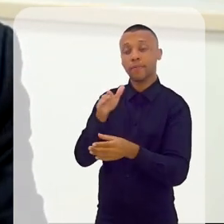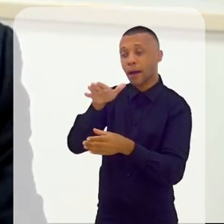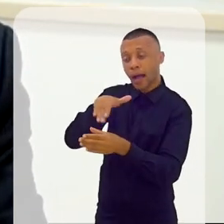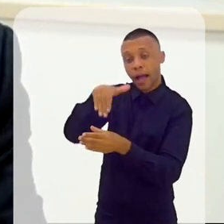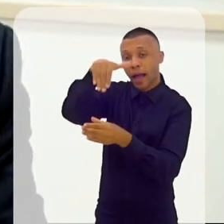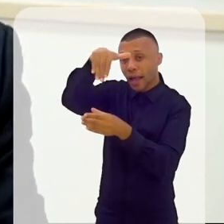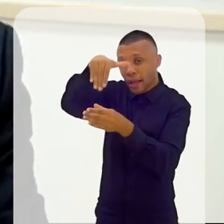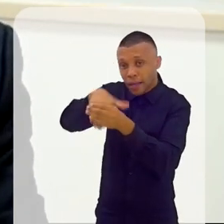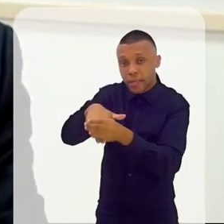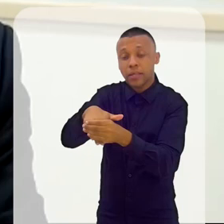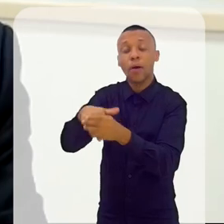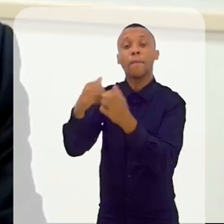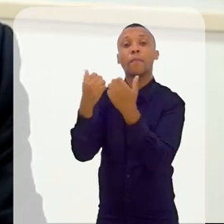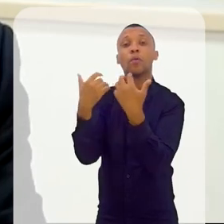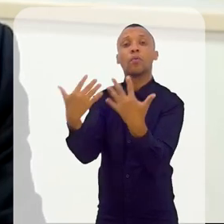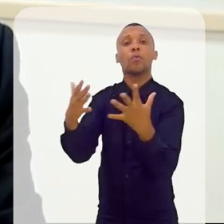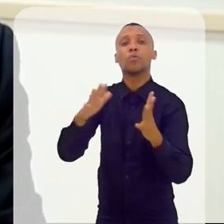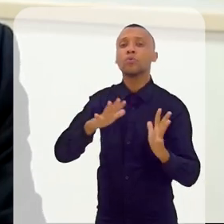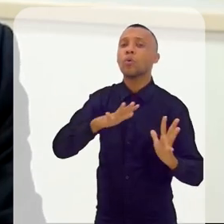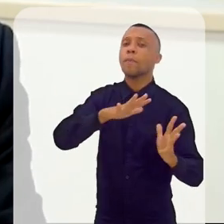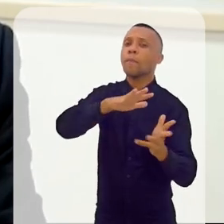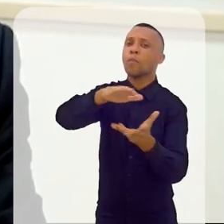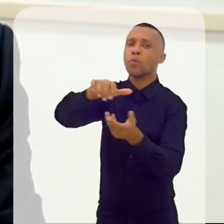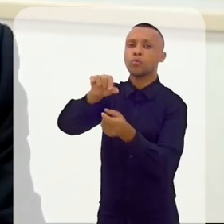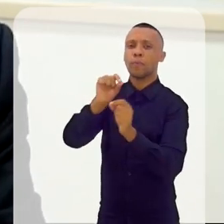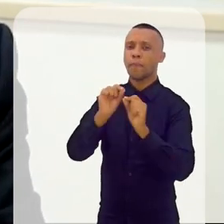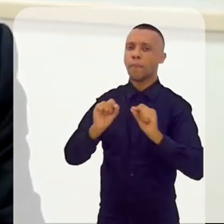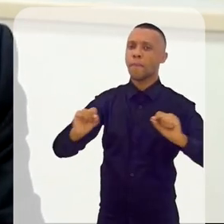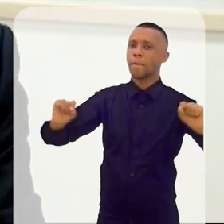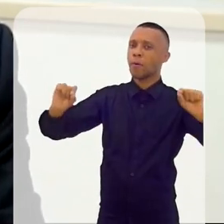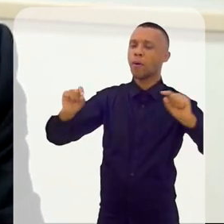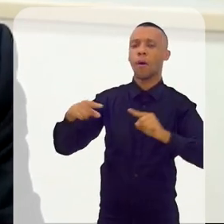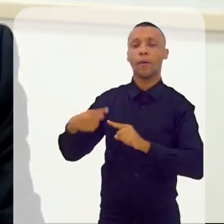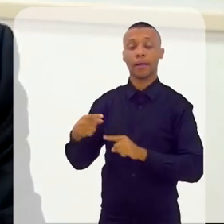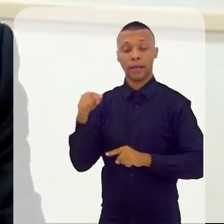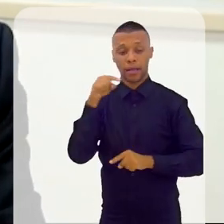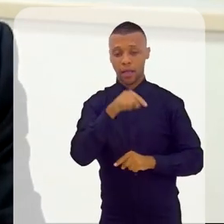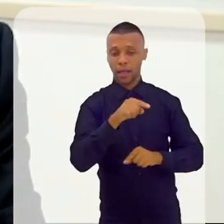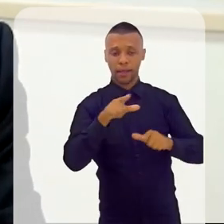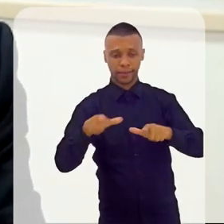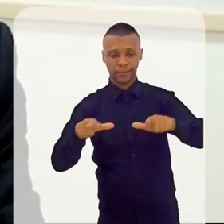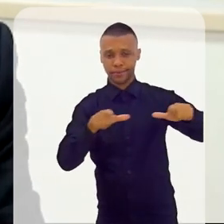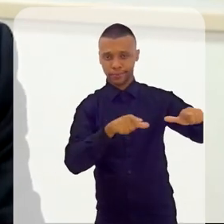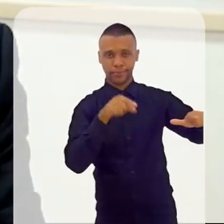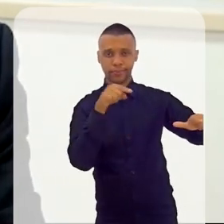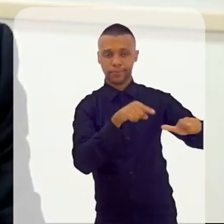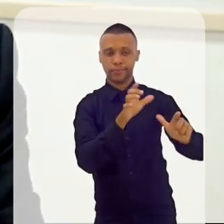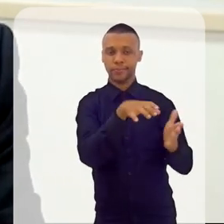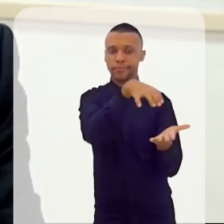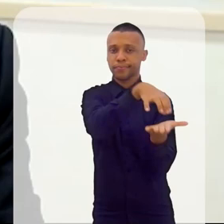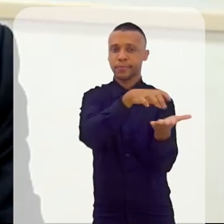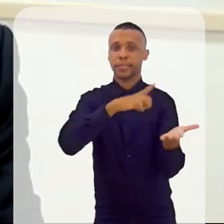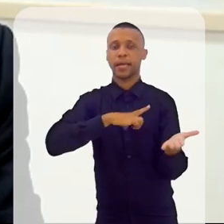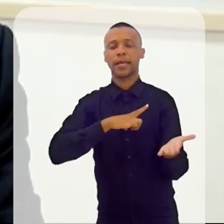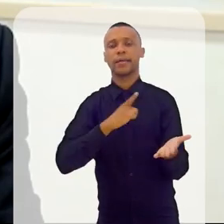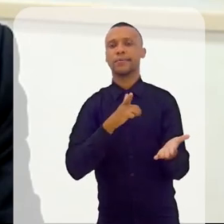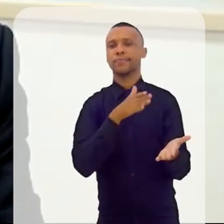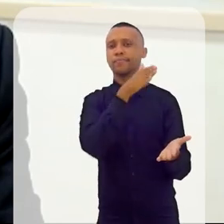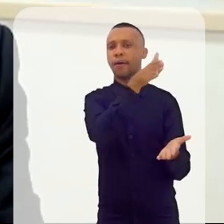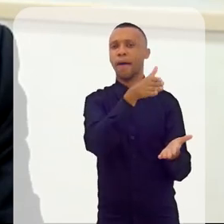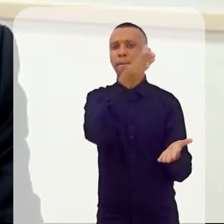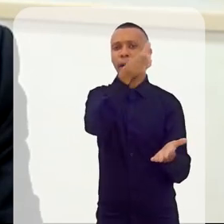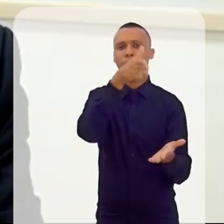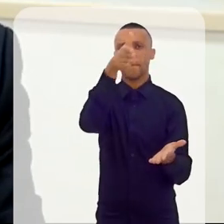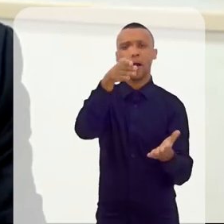eleição também pelo público do mundo inteiro, porque essa certificadora, ela participa, ela tem presença em